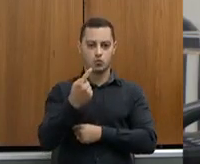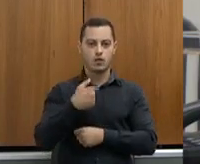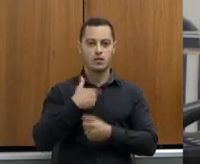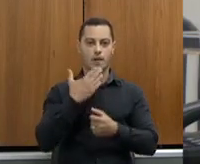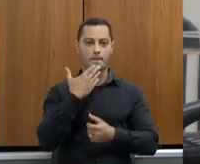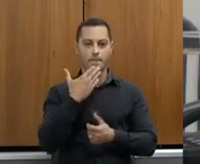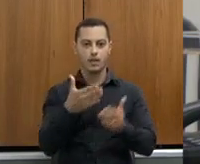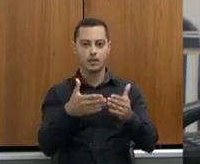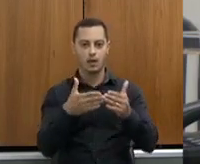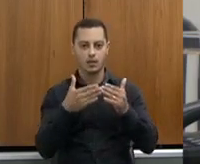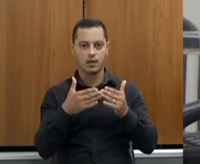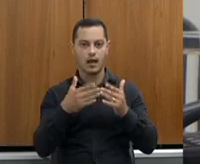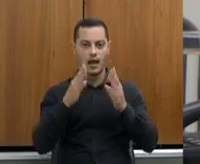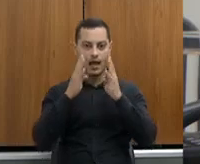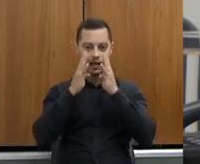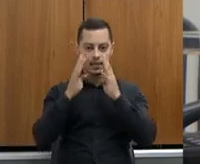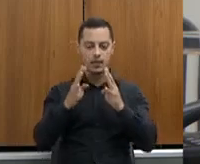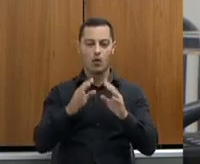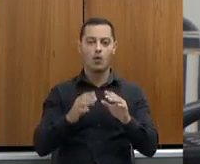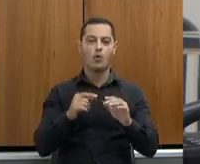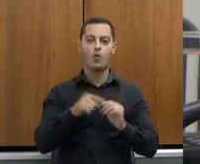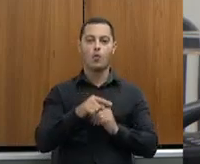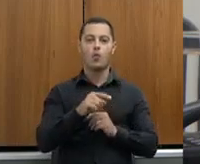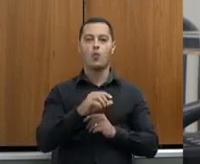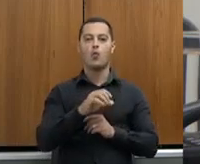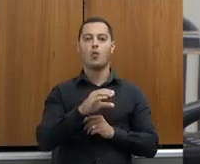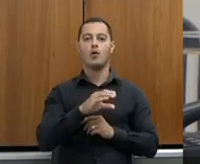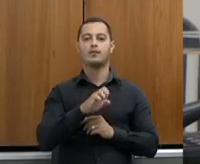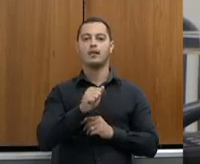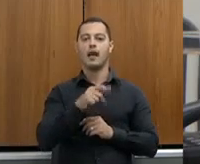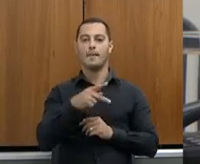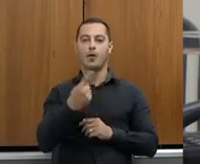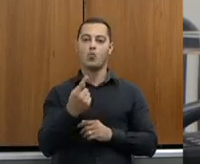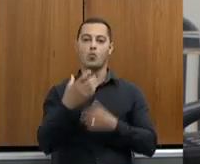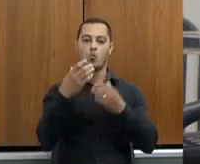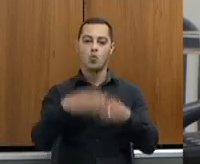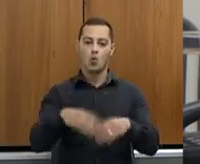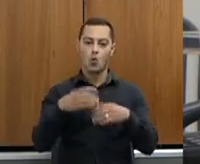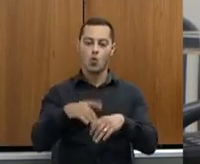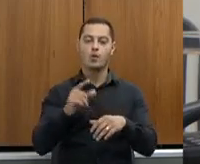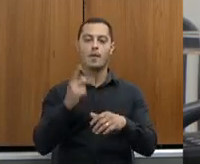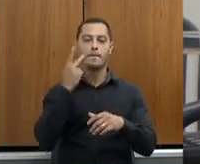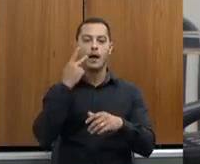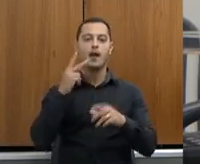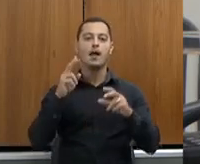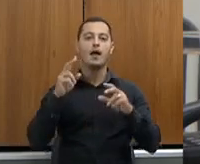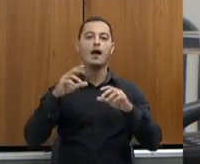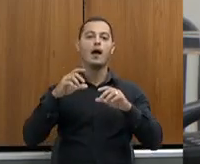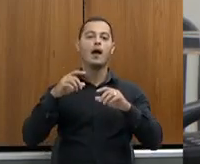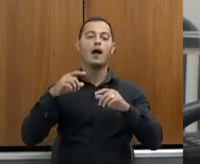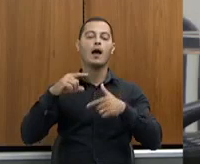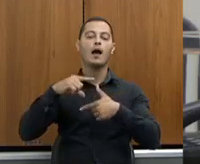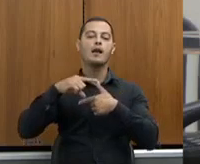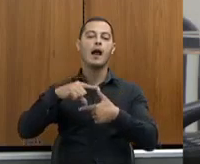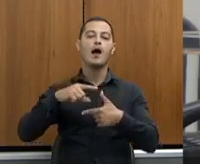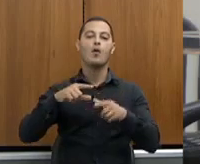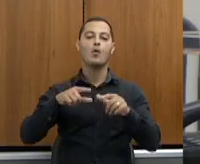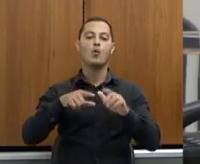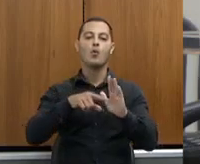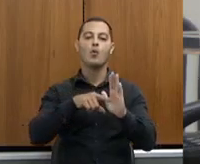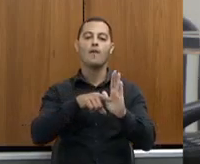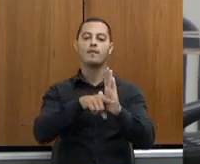solicitando especial atenção da SEAPA com relação ao concurso para fiscal agropecuário e demais cargos necessários